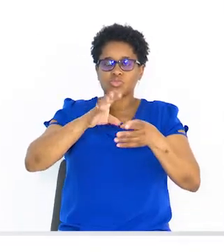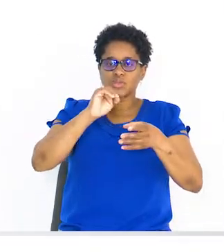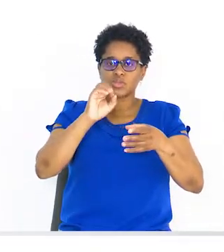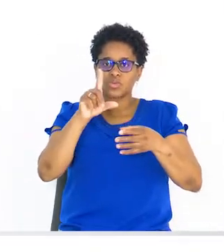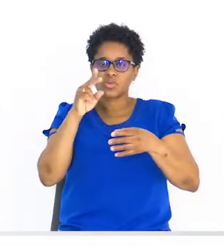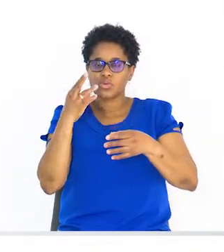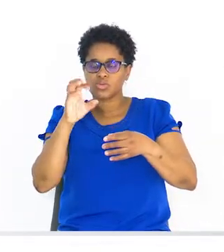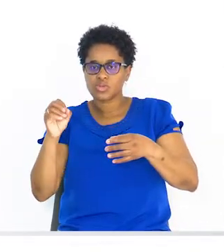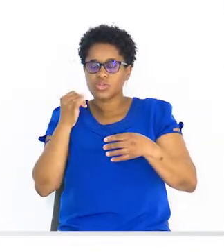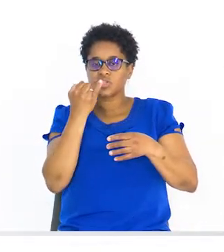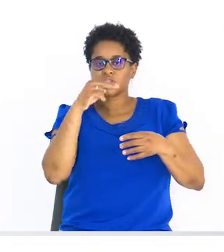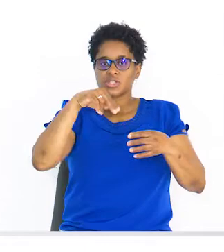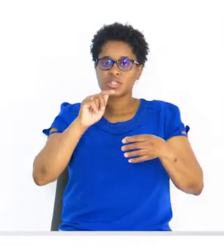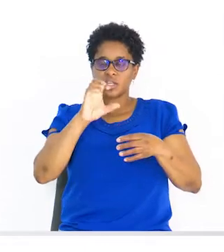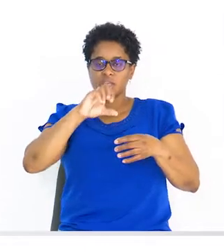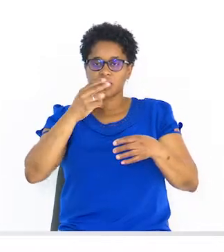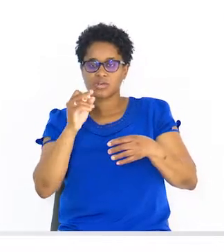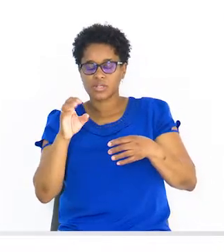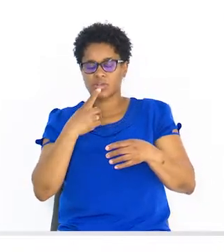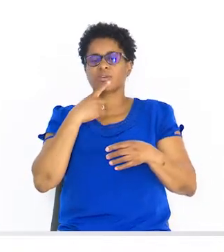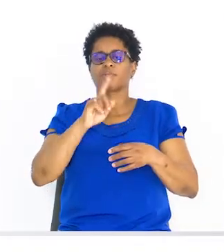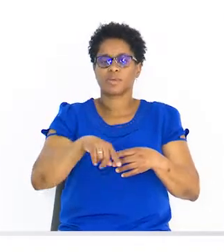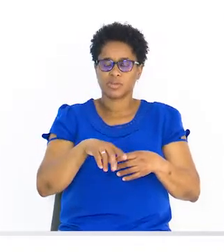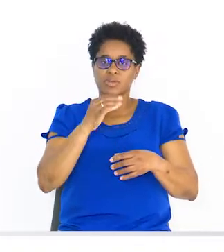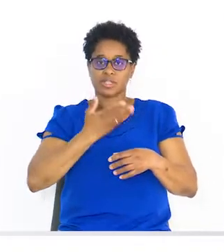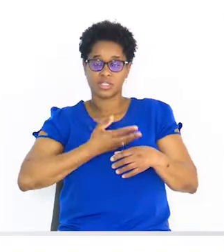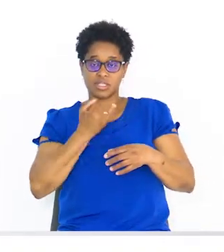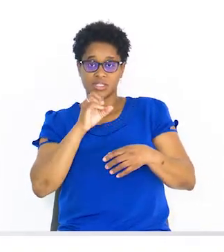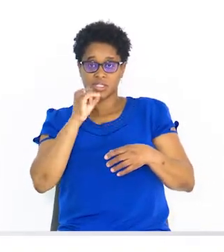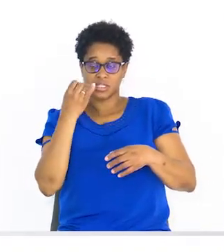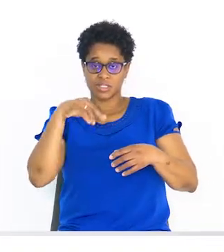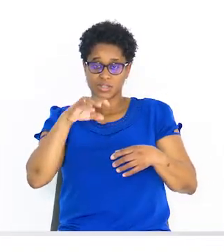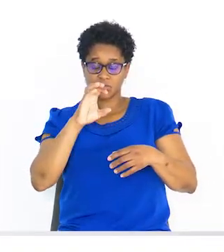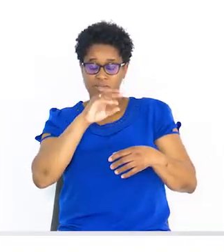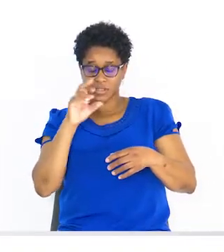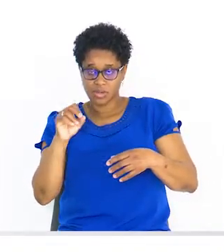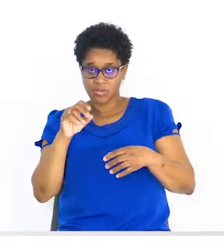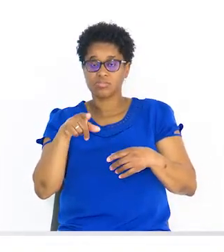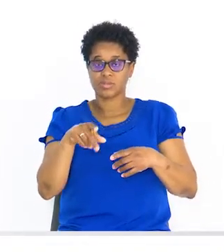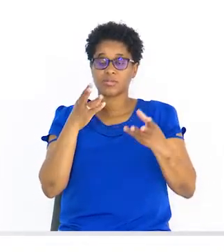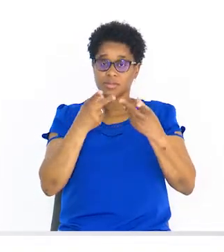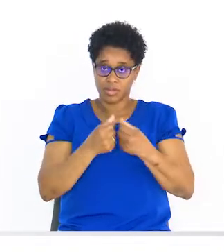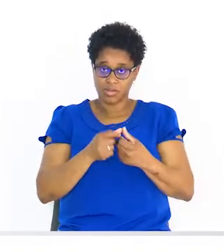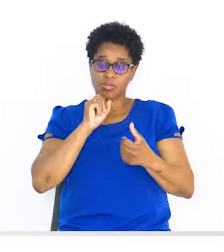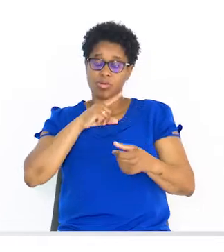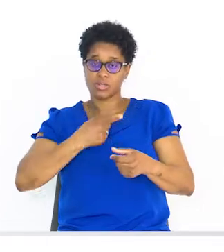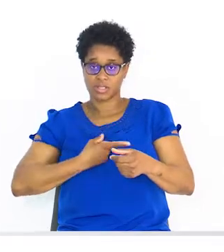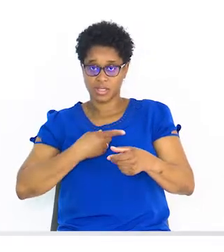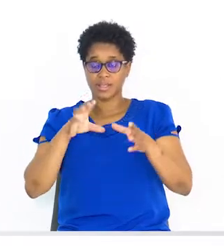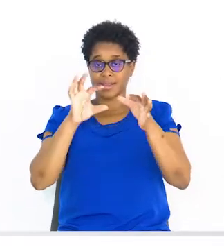inequações. Repito. A disjunção é uma operação na matemática que pode ser ligada